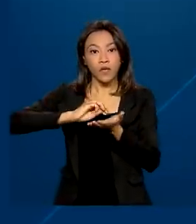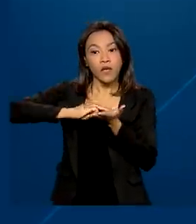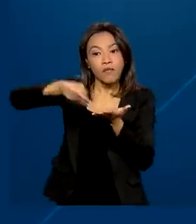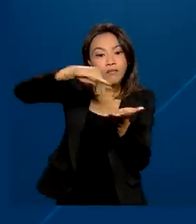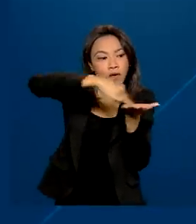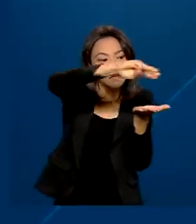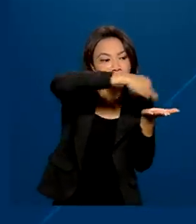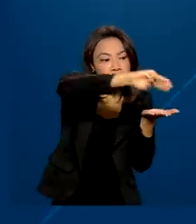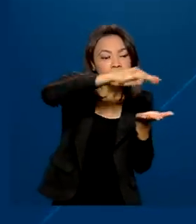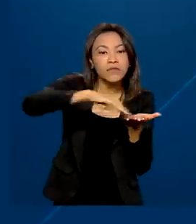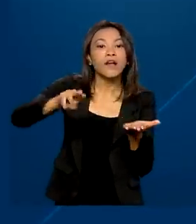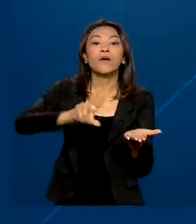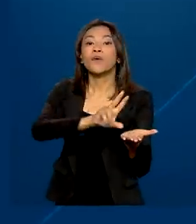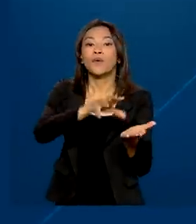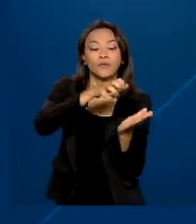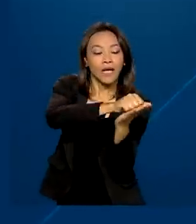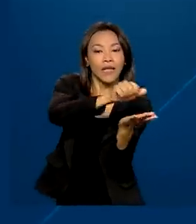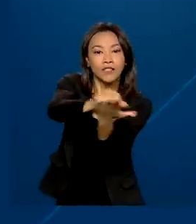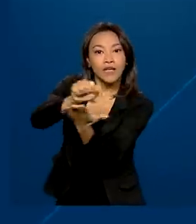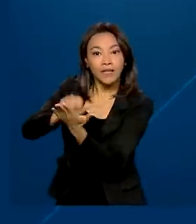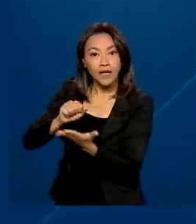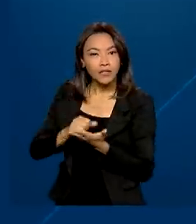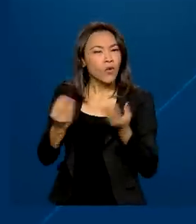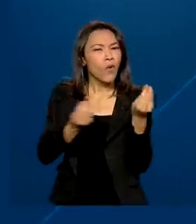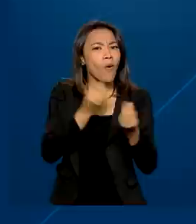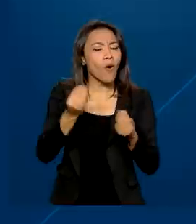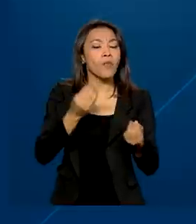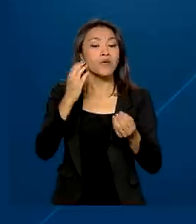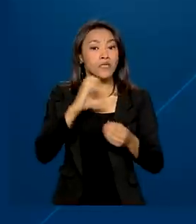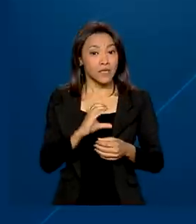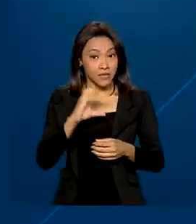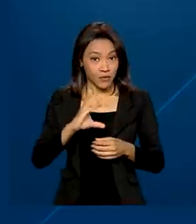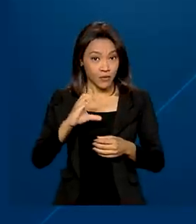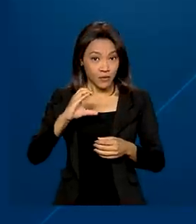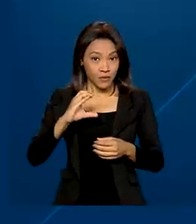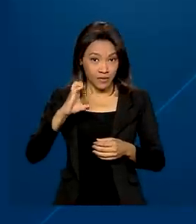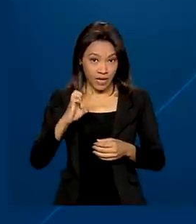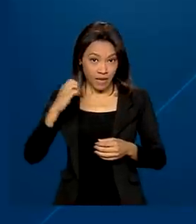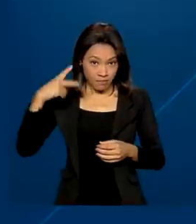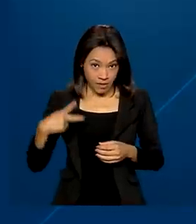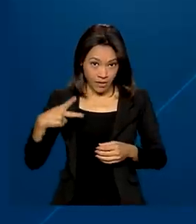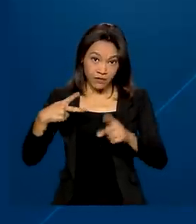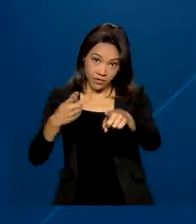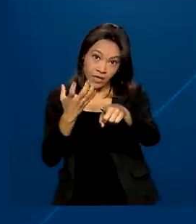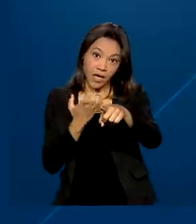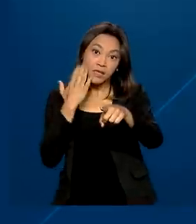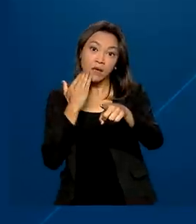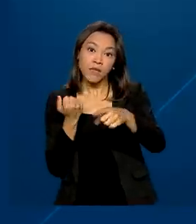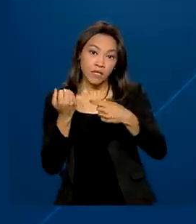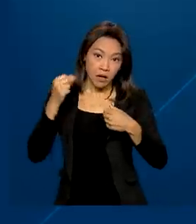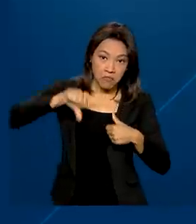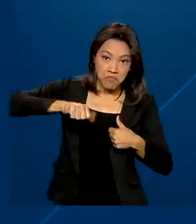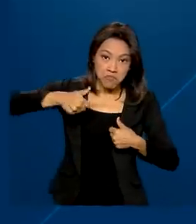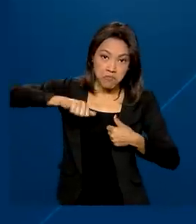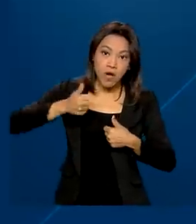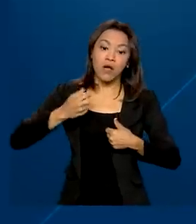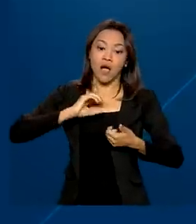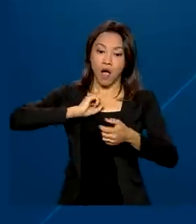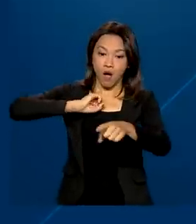cadastrados. Para receber, basta mandar o CEP do local que deseja monitorar para o número